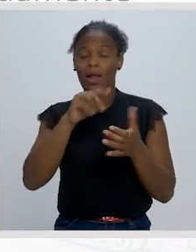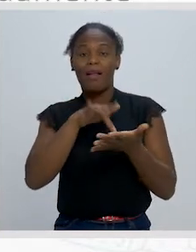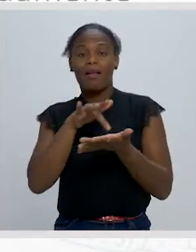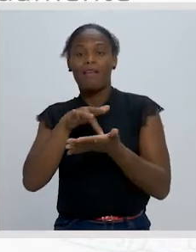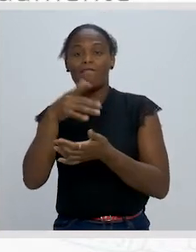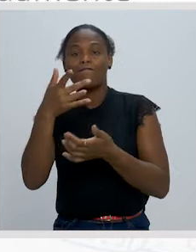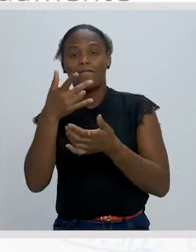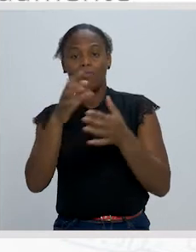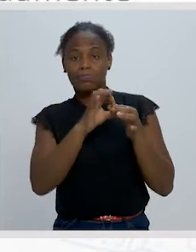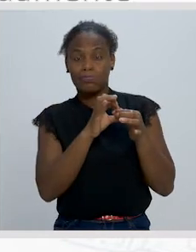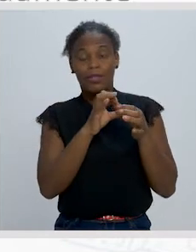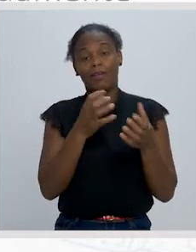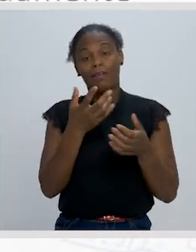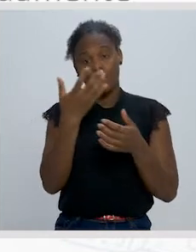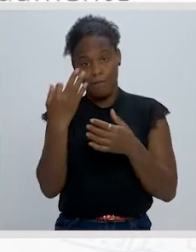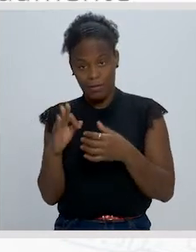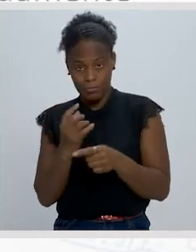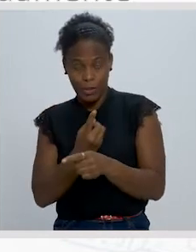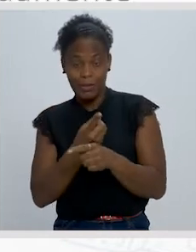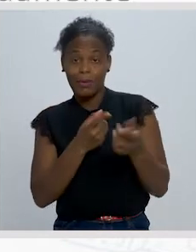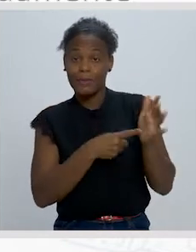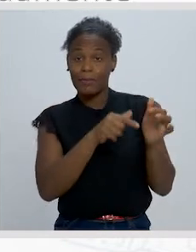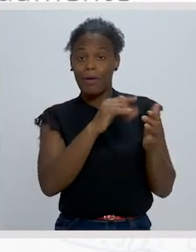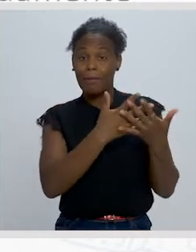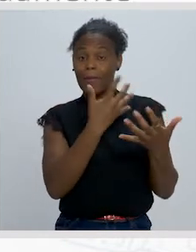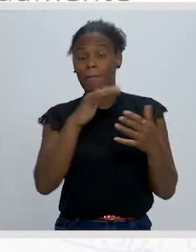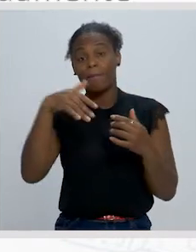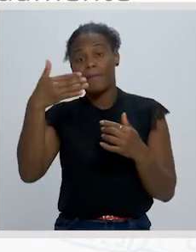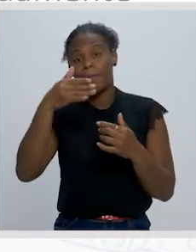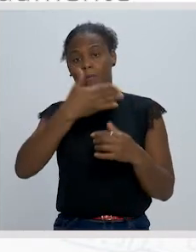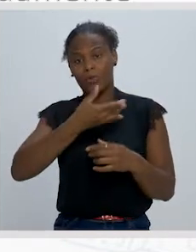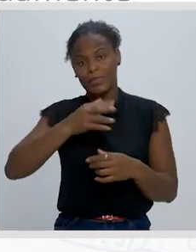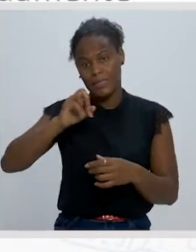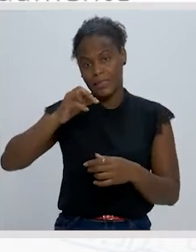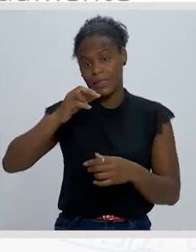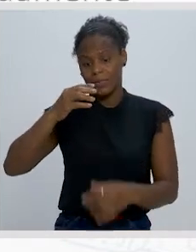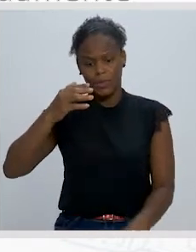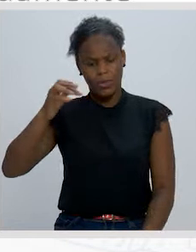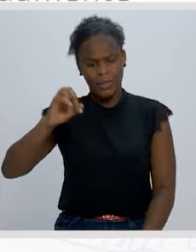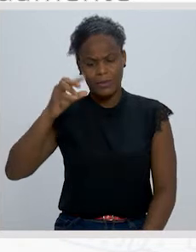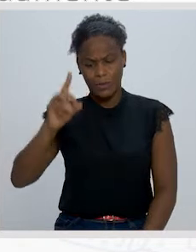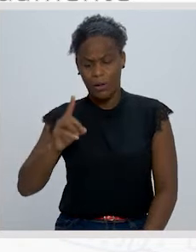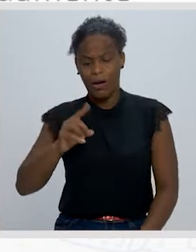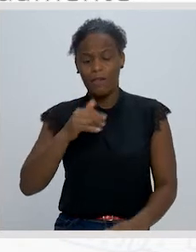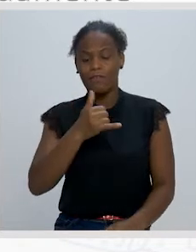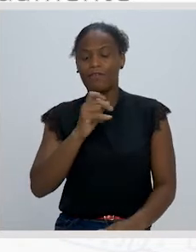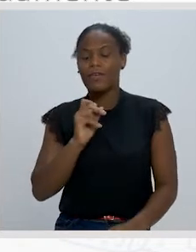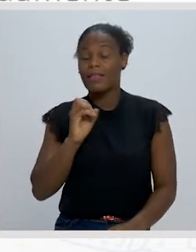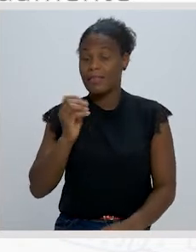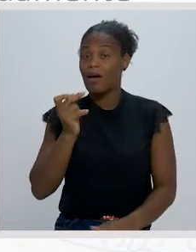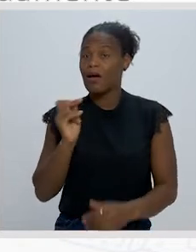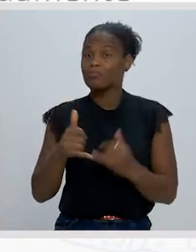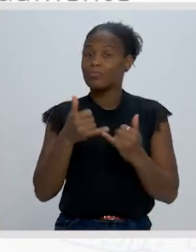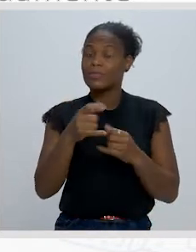a sua referência fundamental. Em 1886, 20 anos depois de ter saído o Parnasse